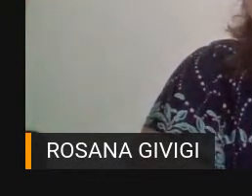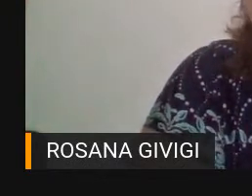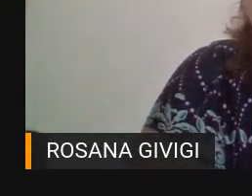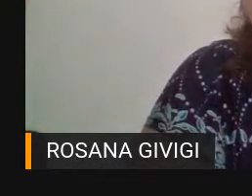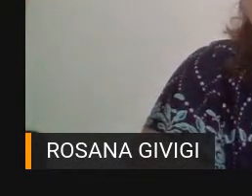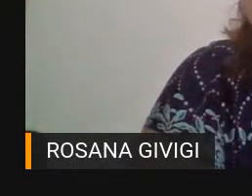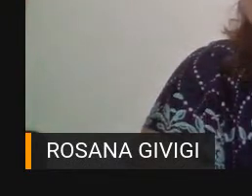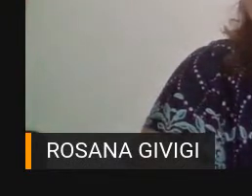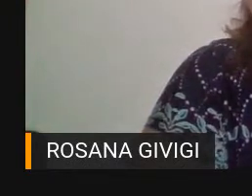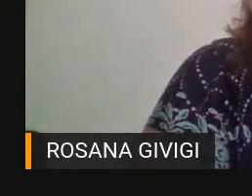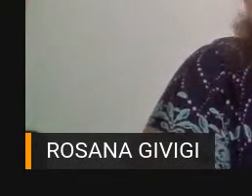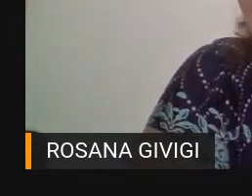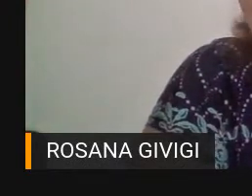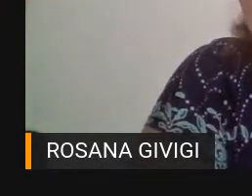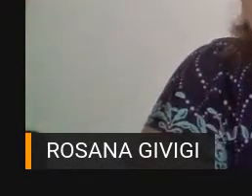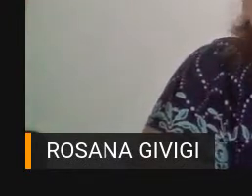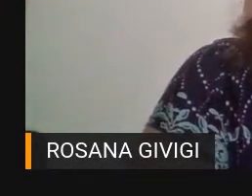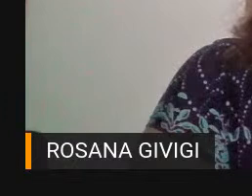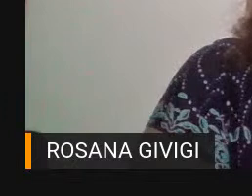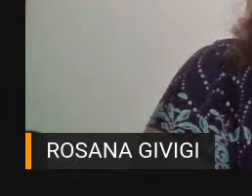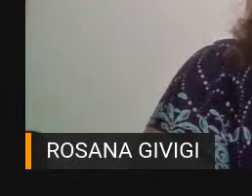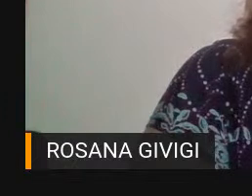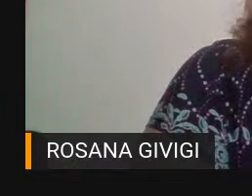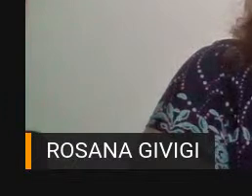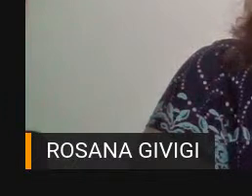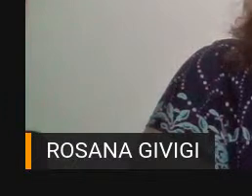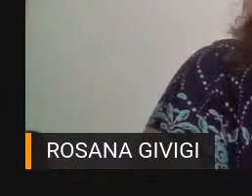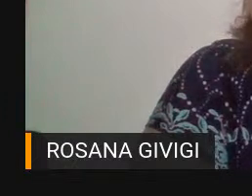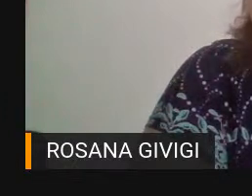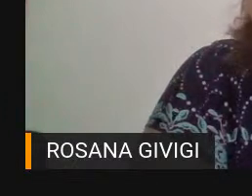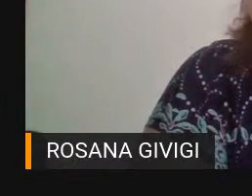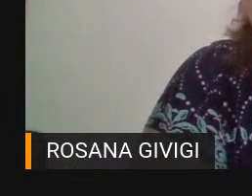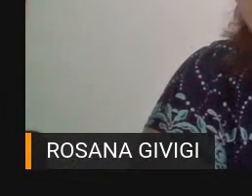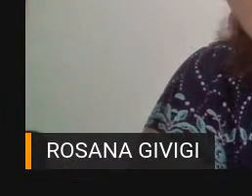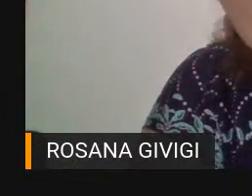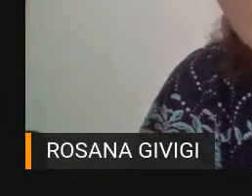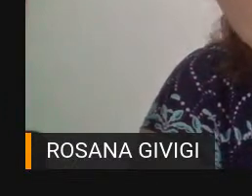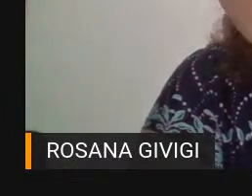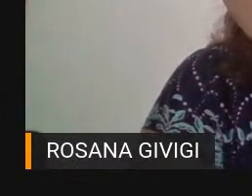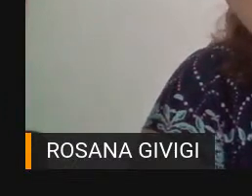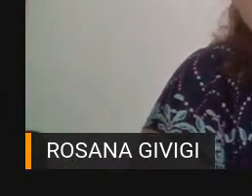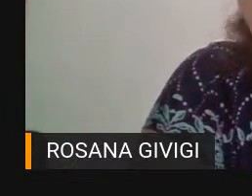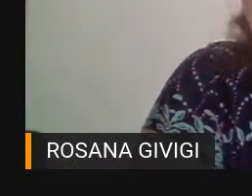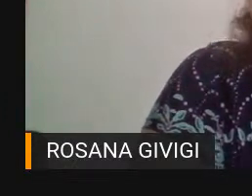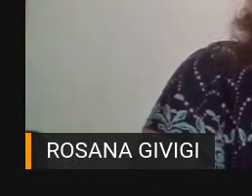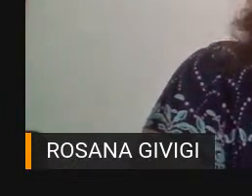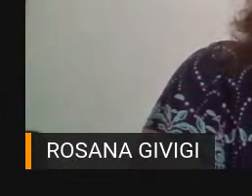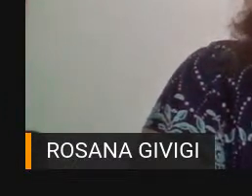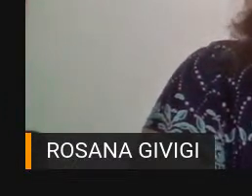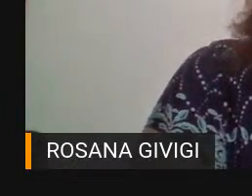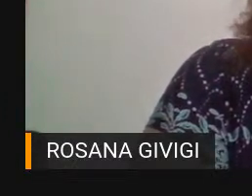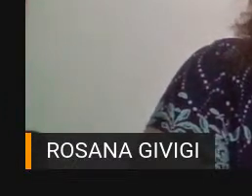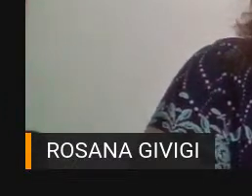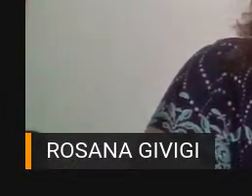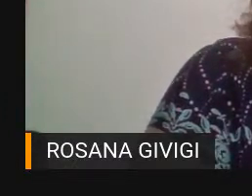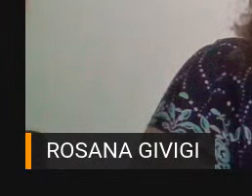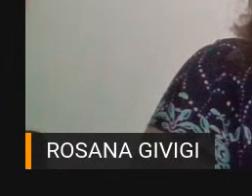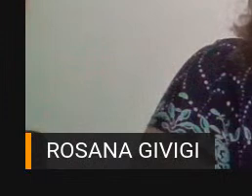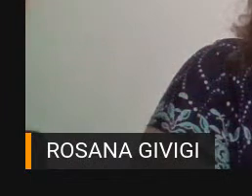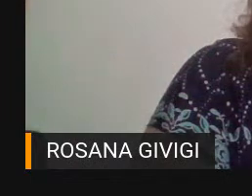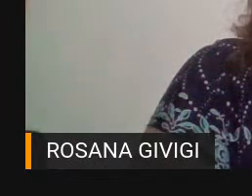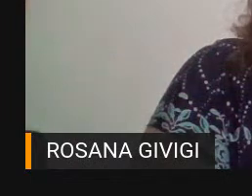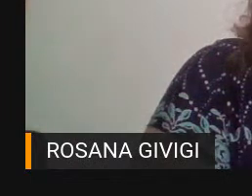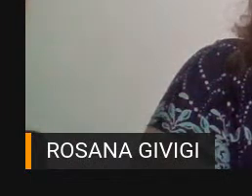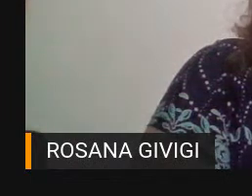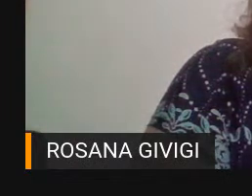Esverdeada Atrás de mim Uma parede Branca Uma cortina Um quadro E